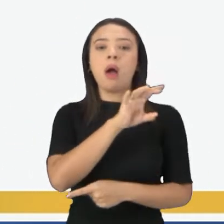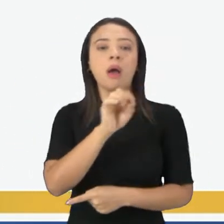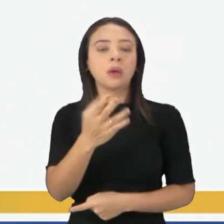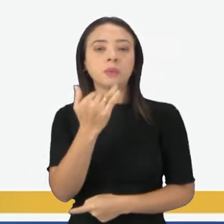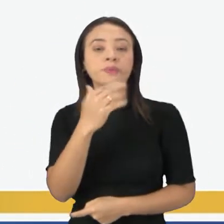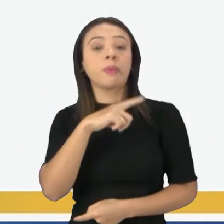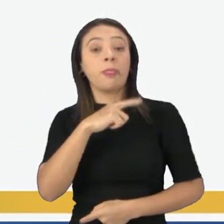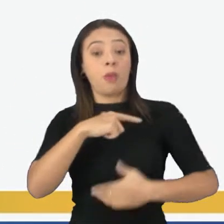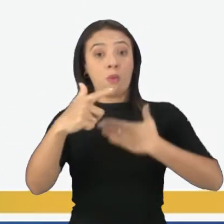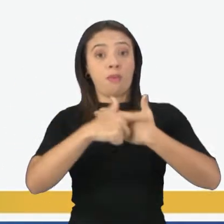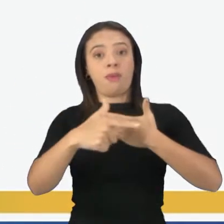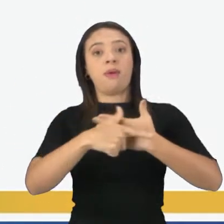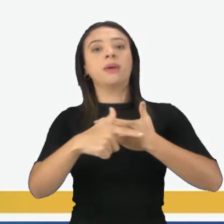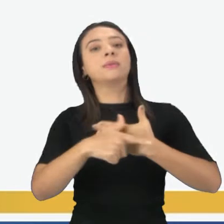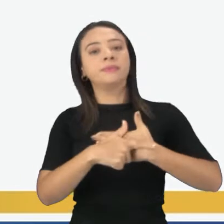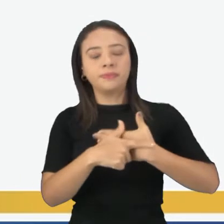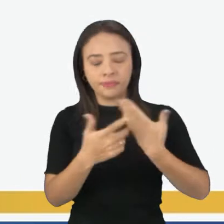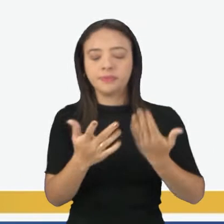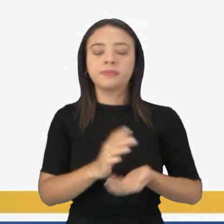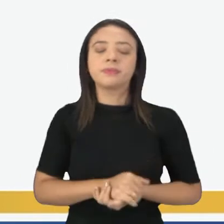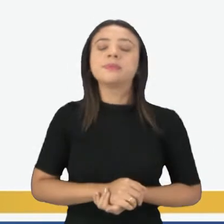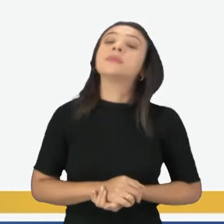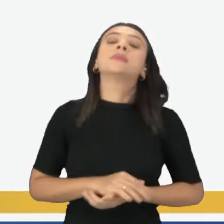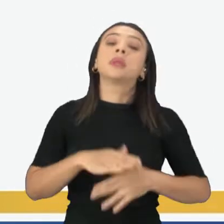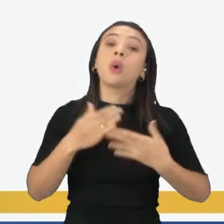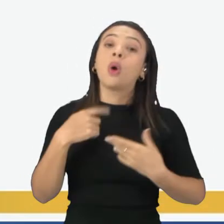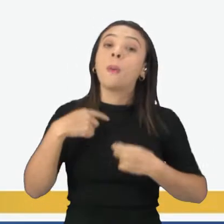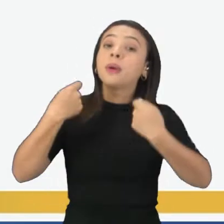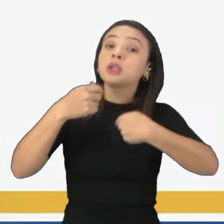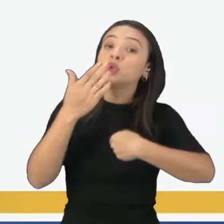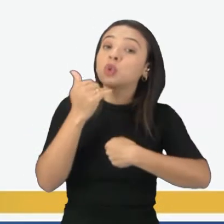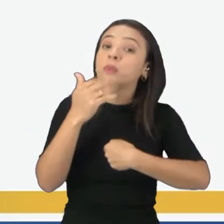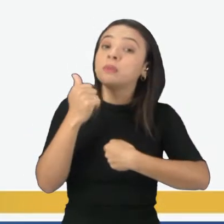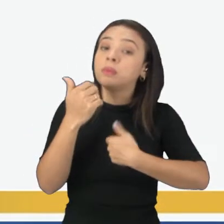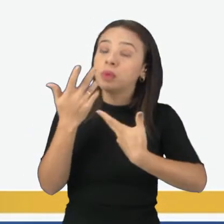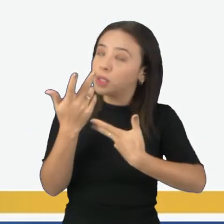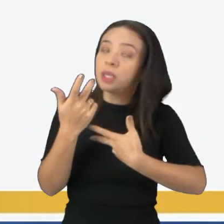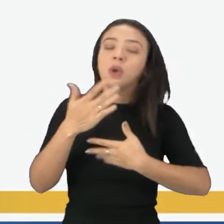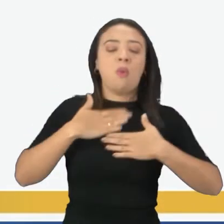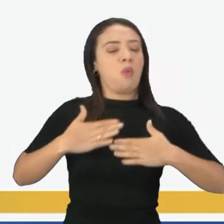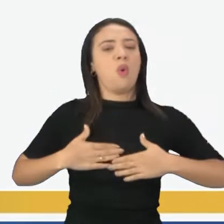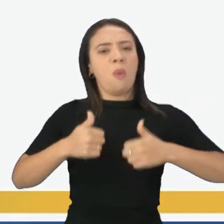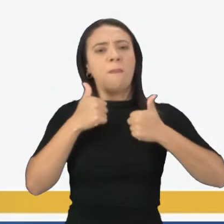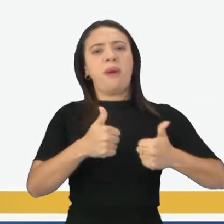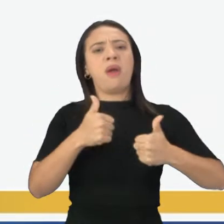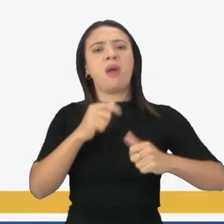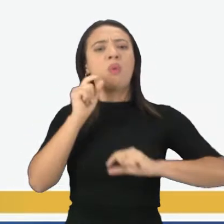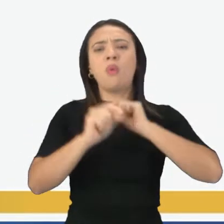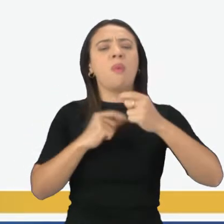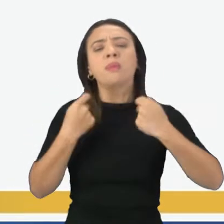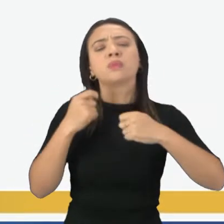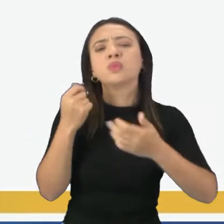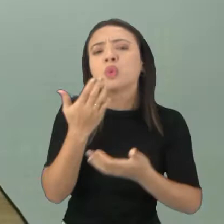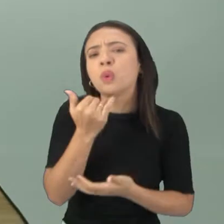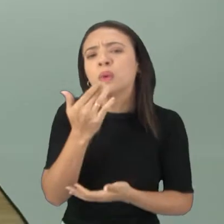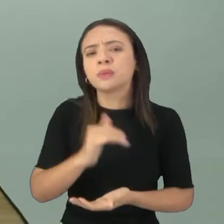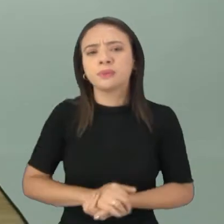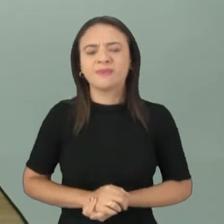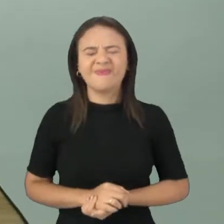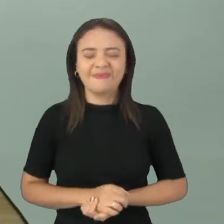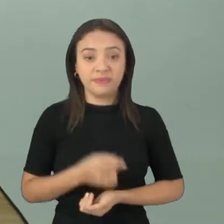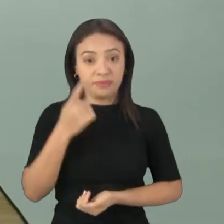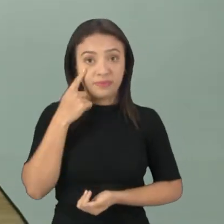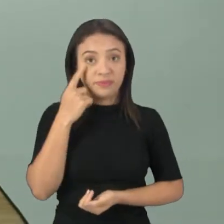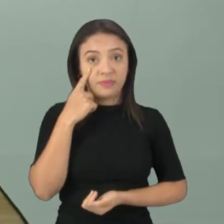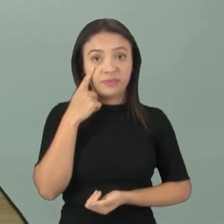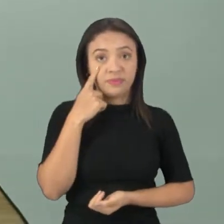função. Assim, o que eu devo comer para meu corpo permanecer saudável? Vamos analisar